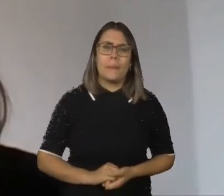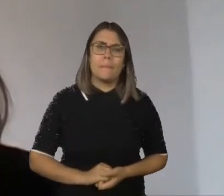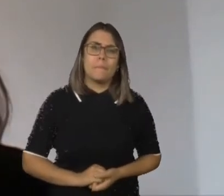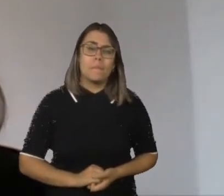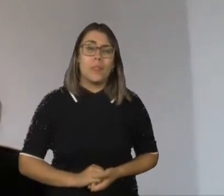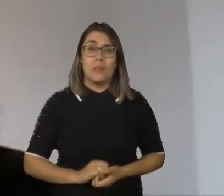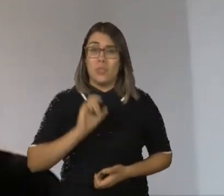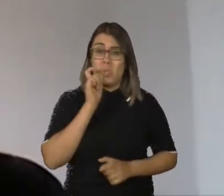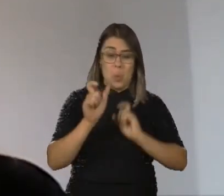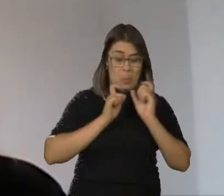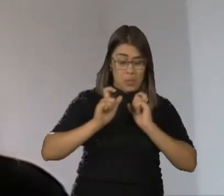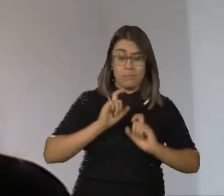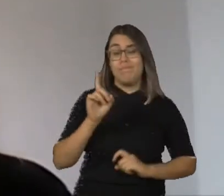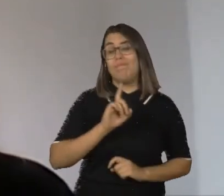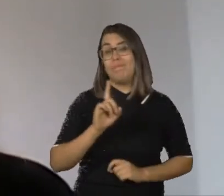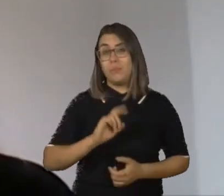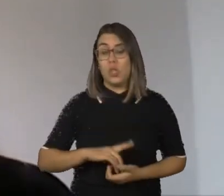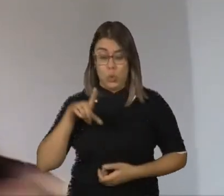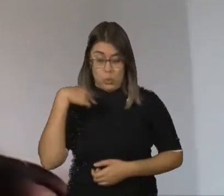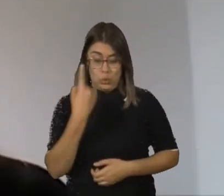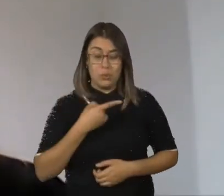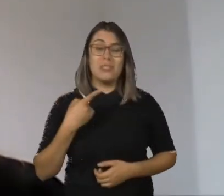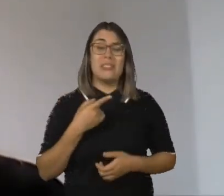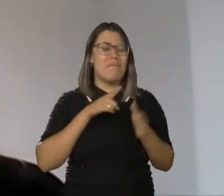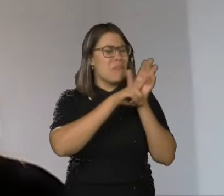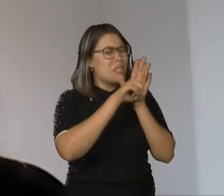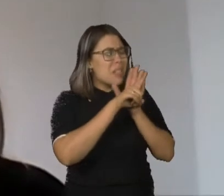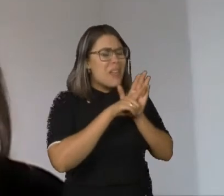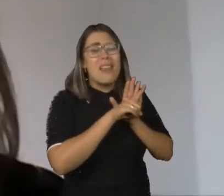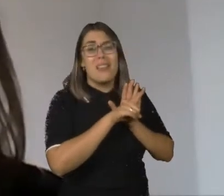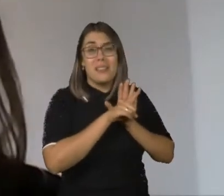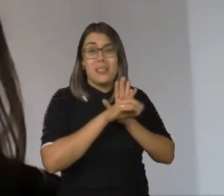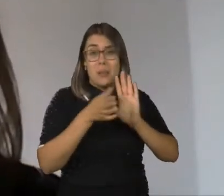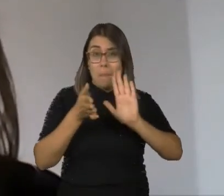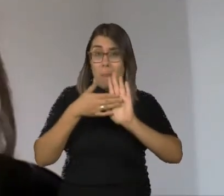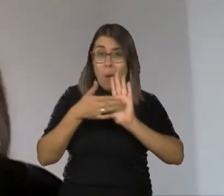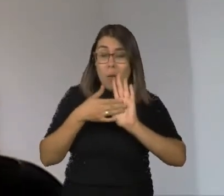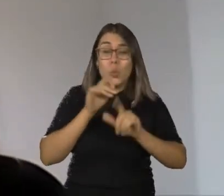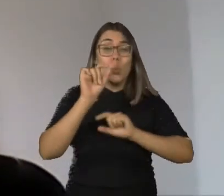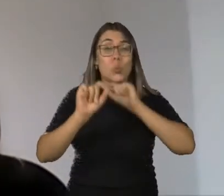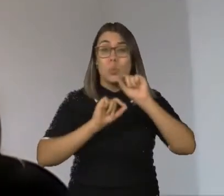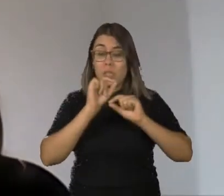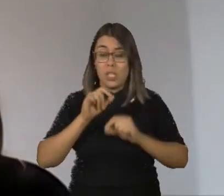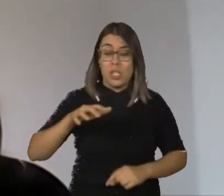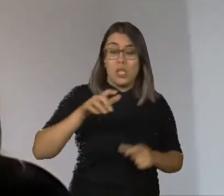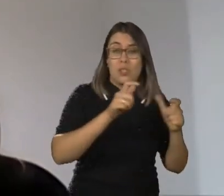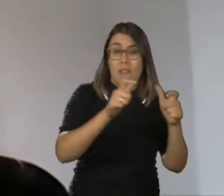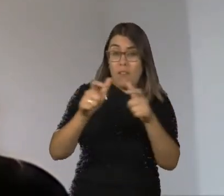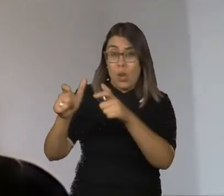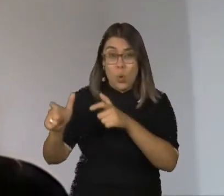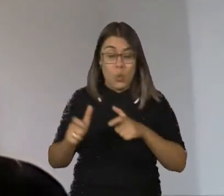de argumentos. Nós temos várias pesquisas que tentam mostrar em diversos campos de